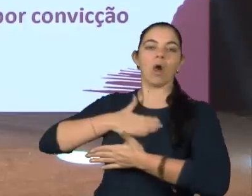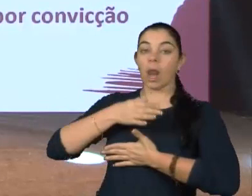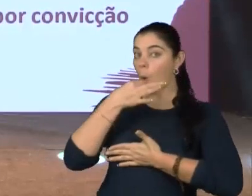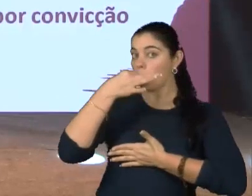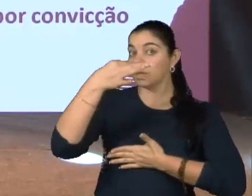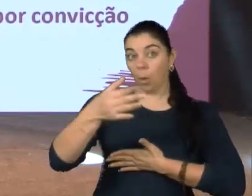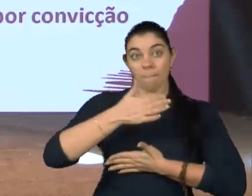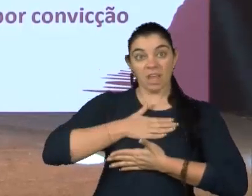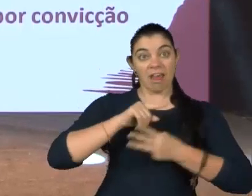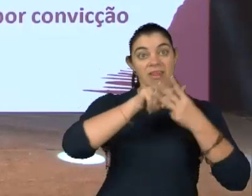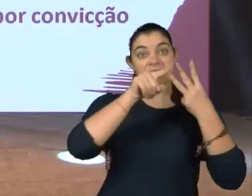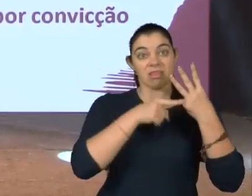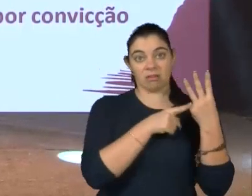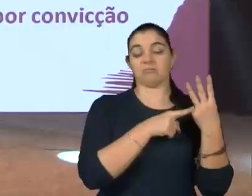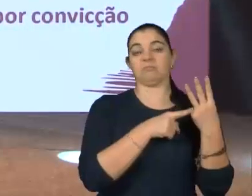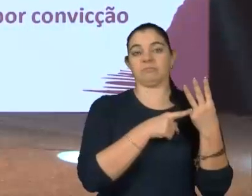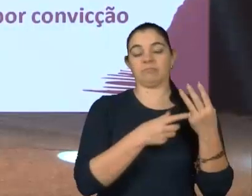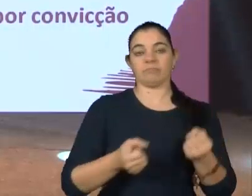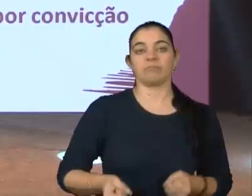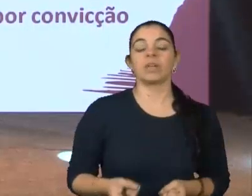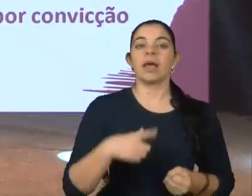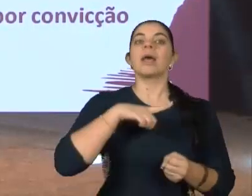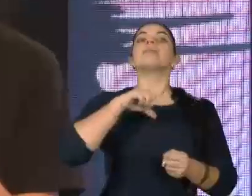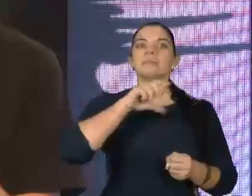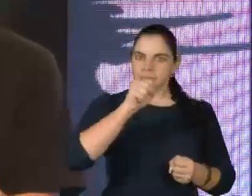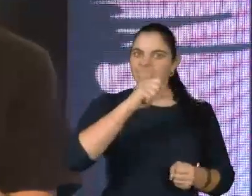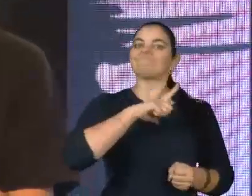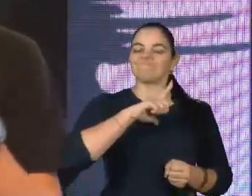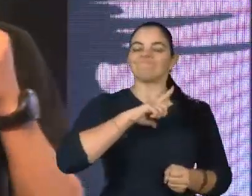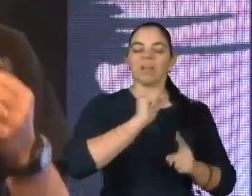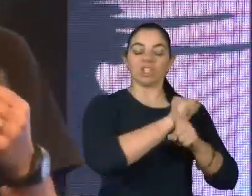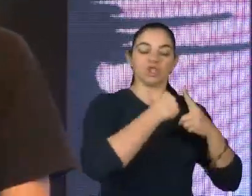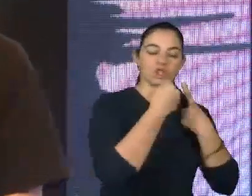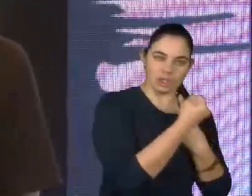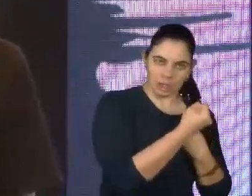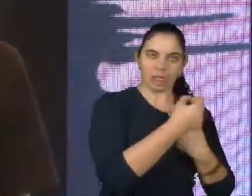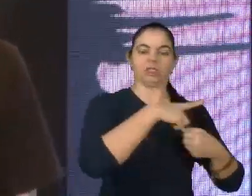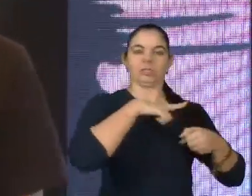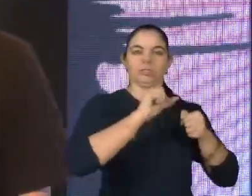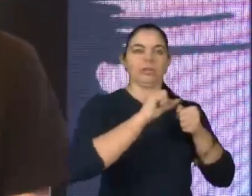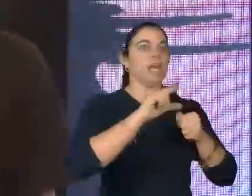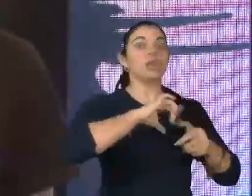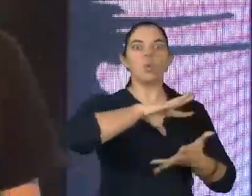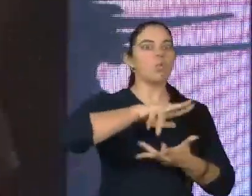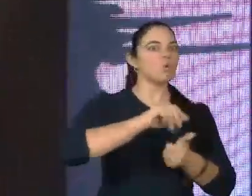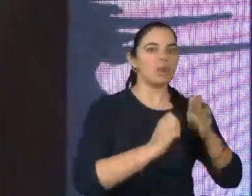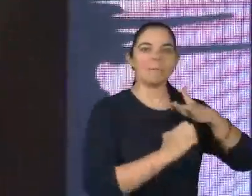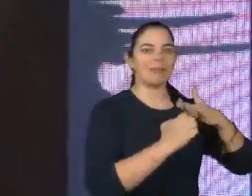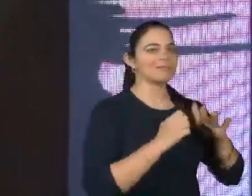principais. Ainda existe, por parte da sociedade, e no mundo empresarial não é diferente,